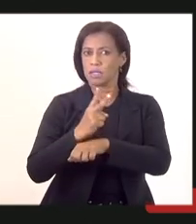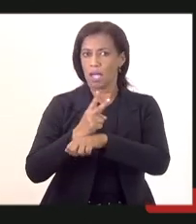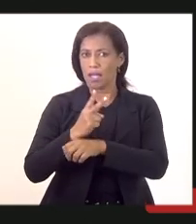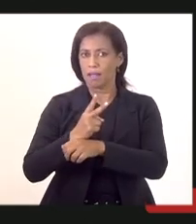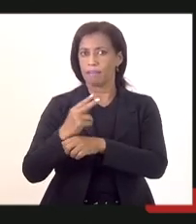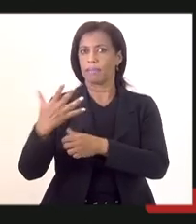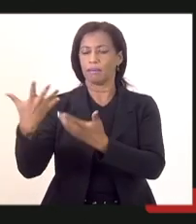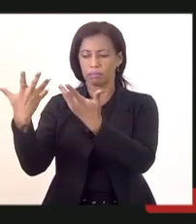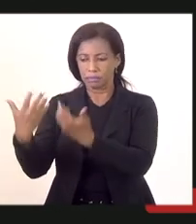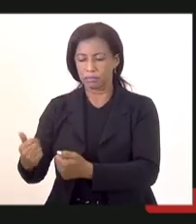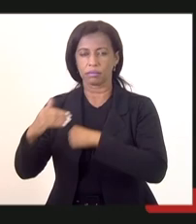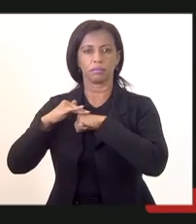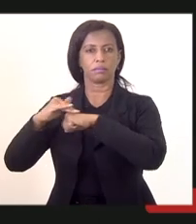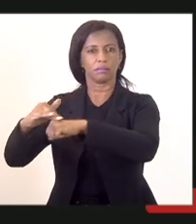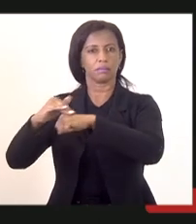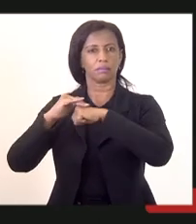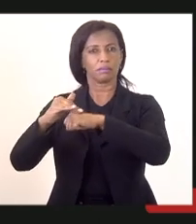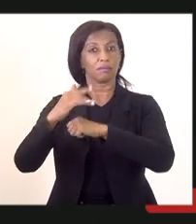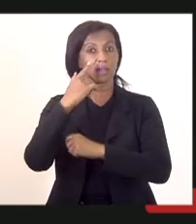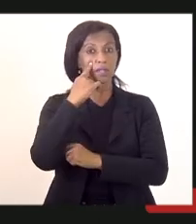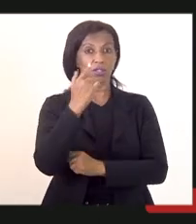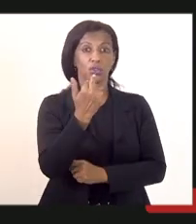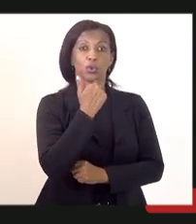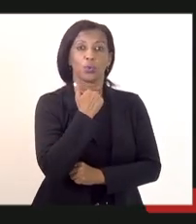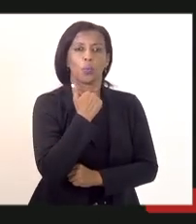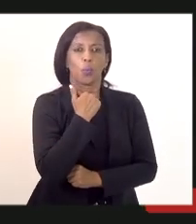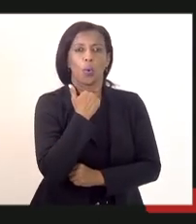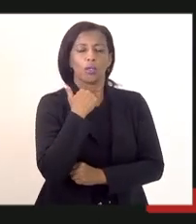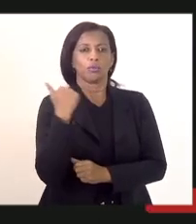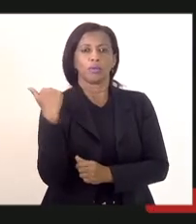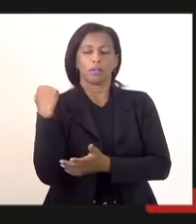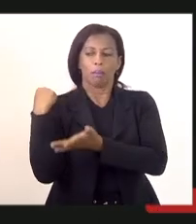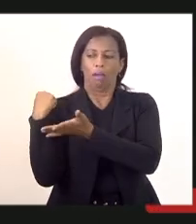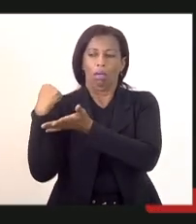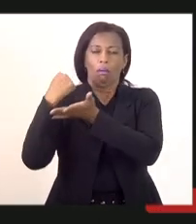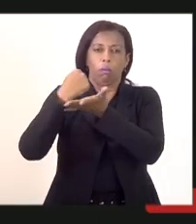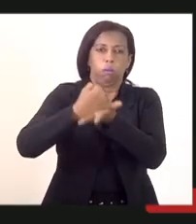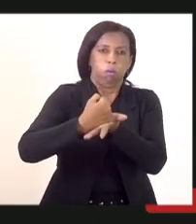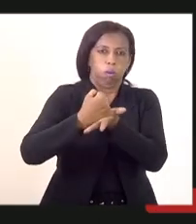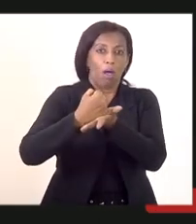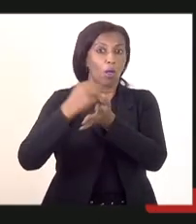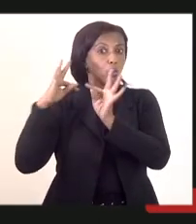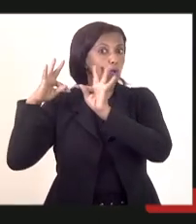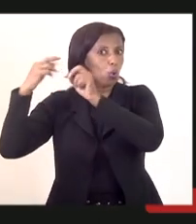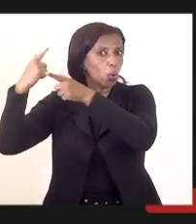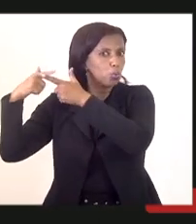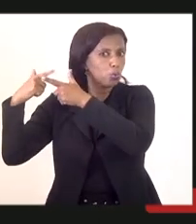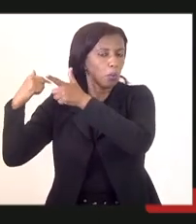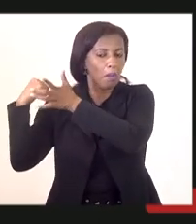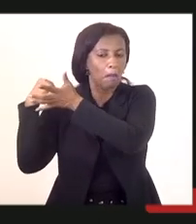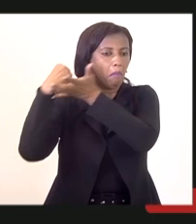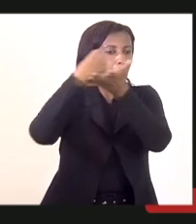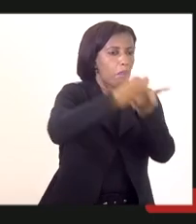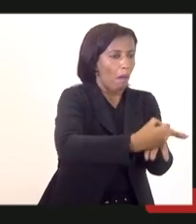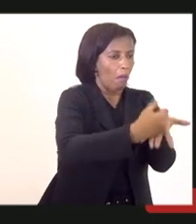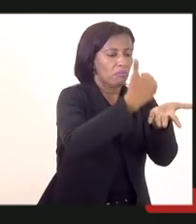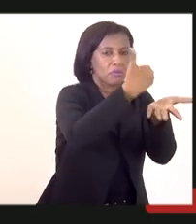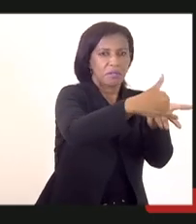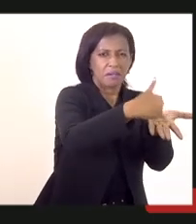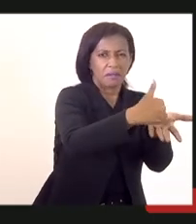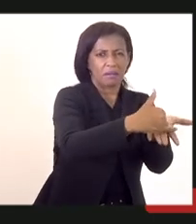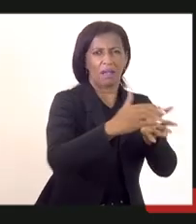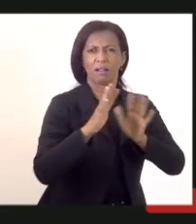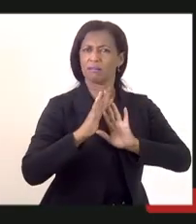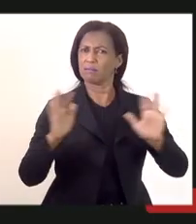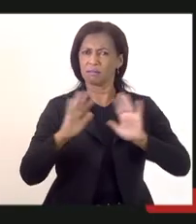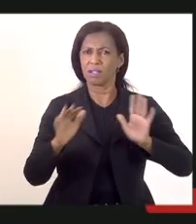E a gente não pode botar também uma carga tão grande em cima do nosso secretário, visto que, ao tempo, ele vem